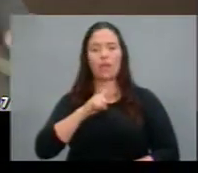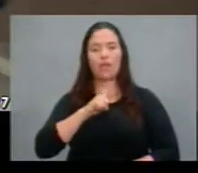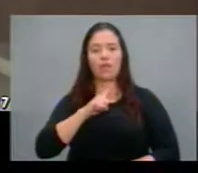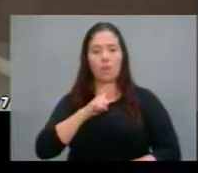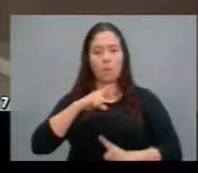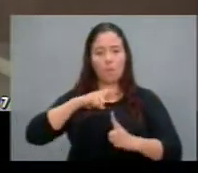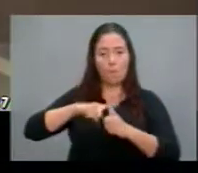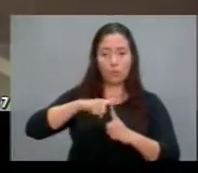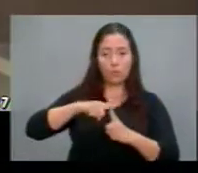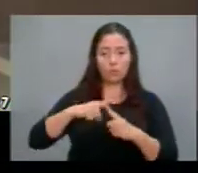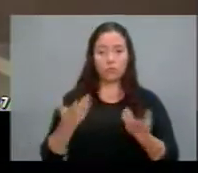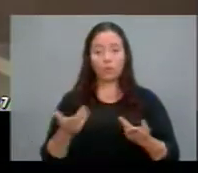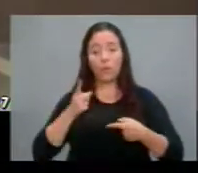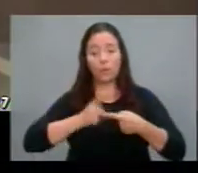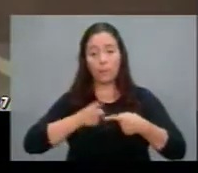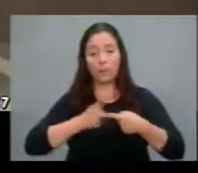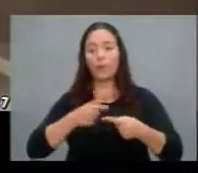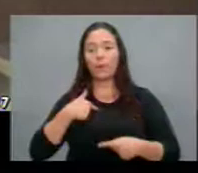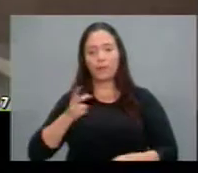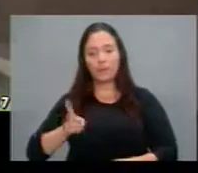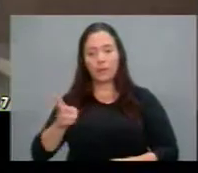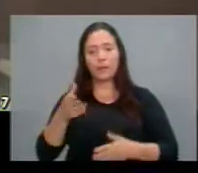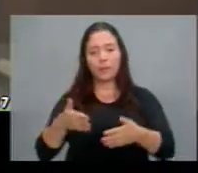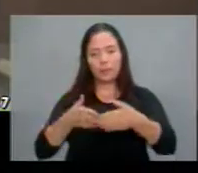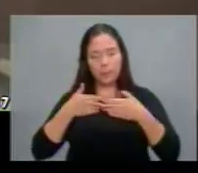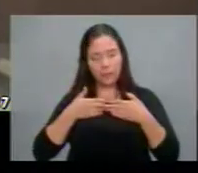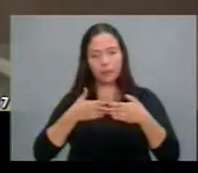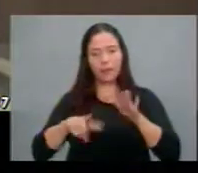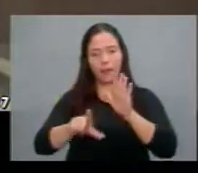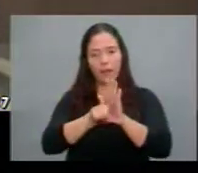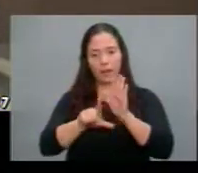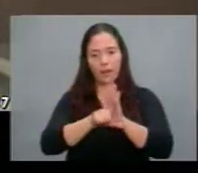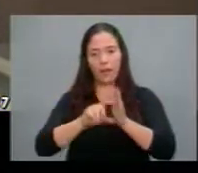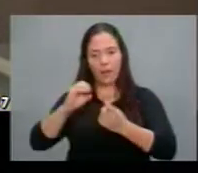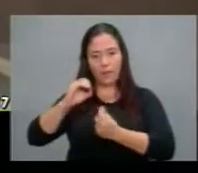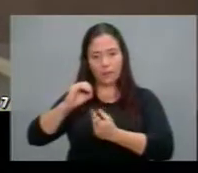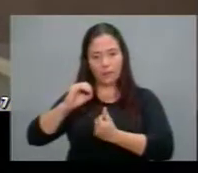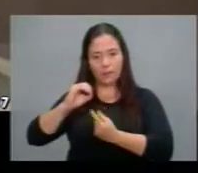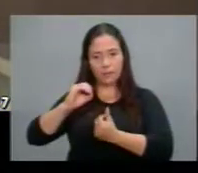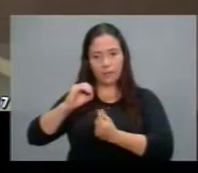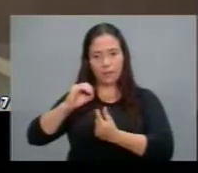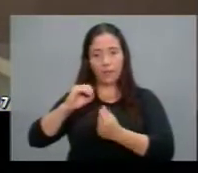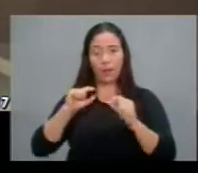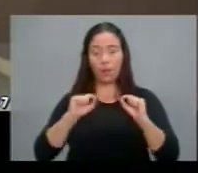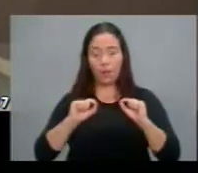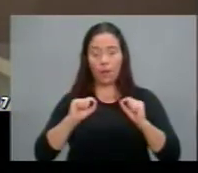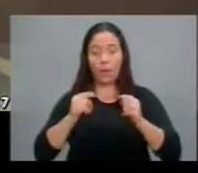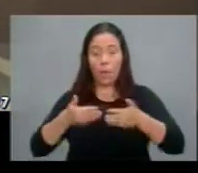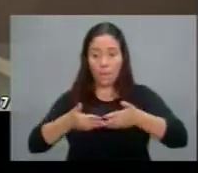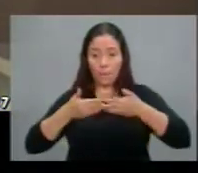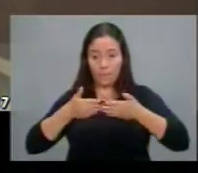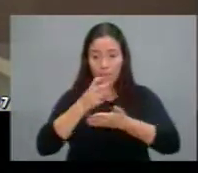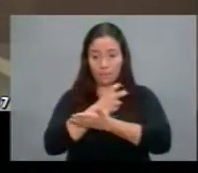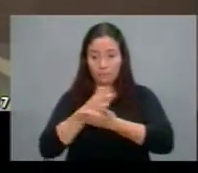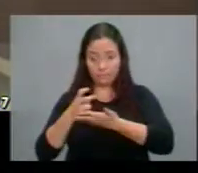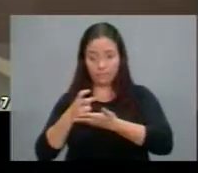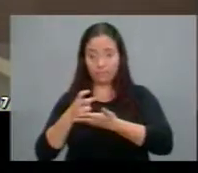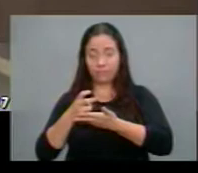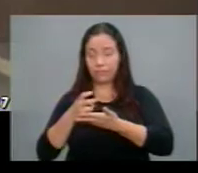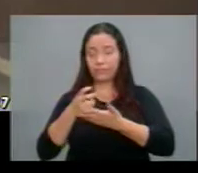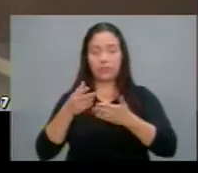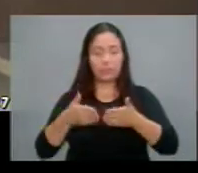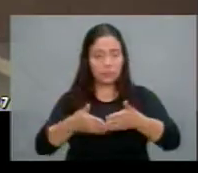porque eu tenho requisitado nas leis orçamentárias que as renúncias fiscais venham